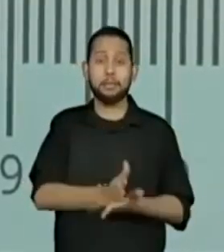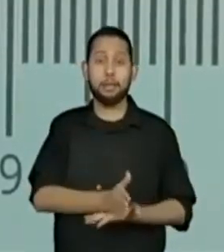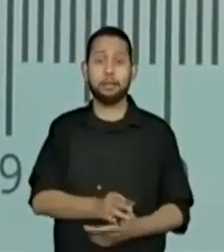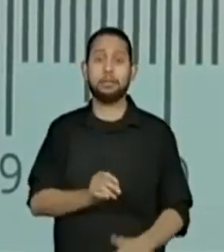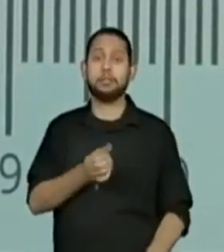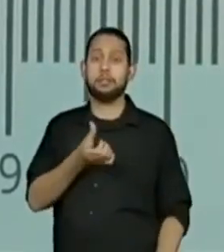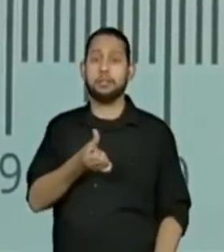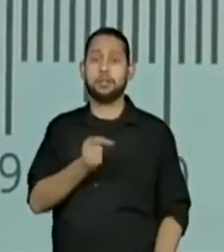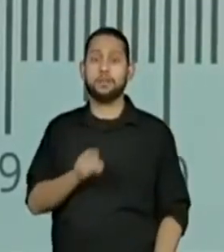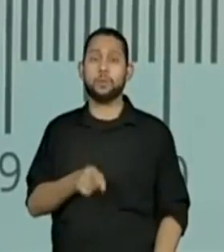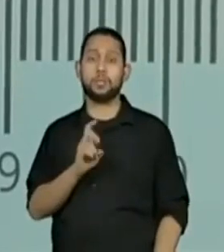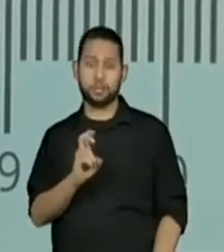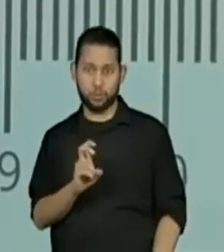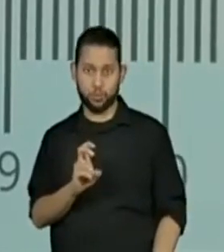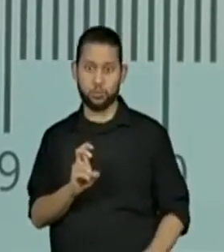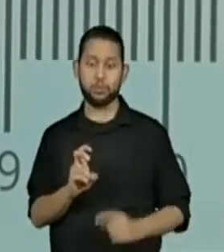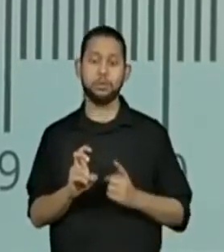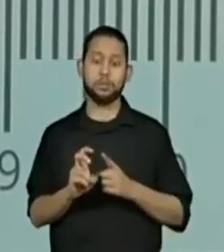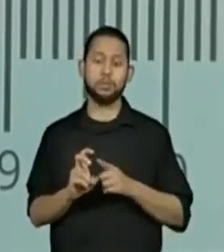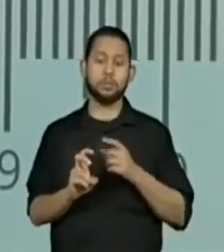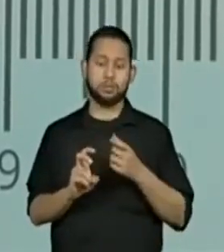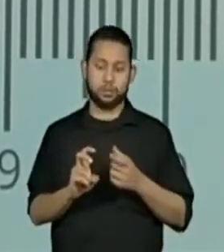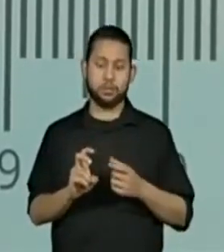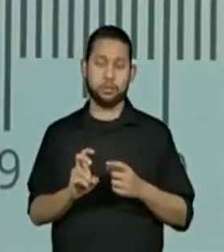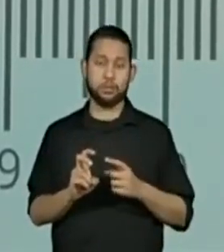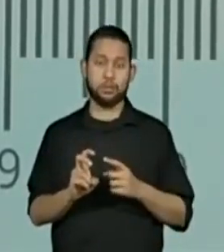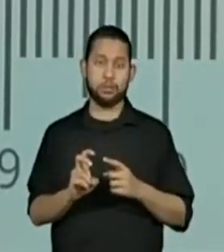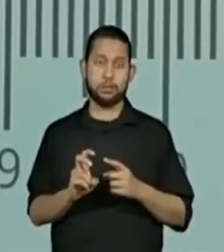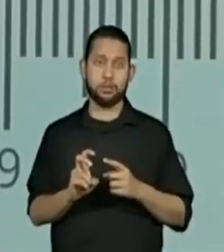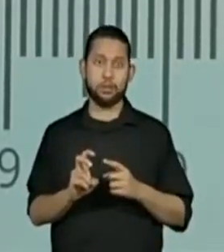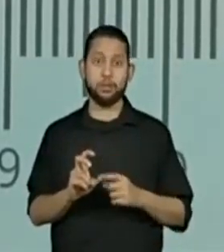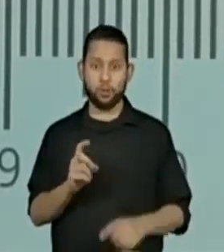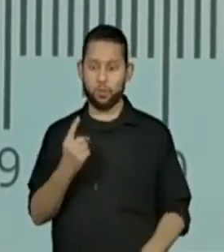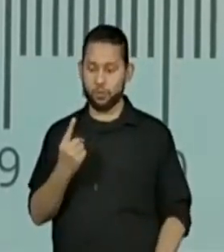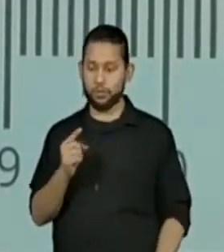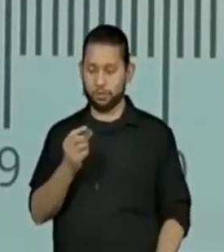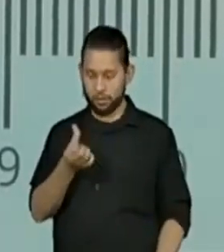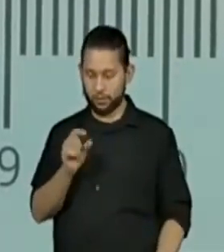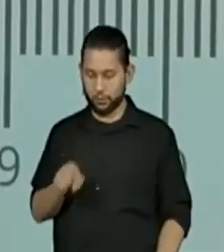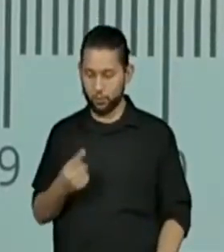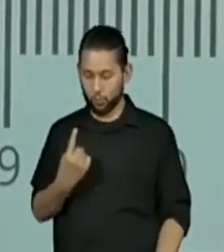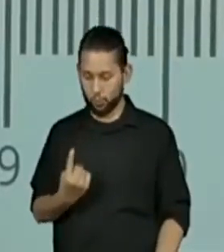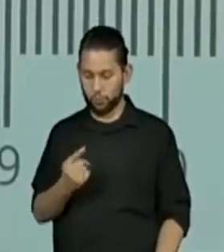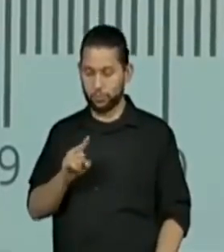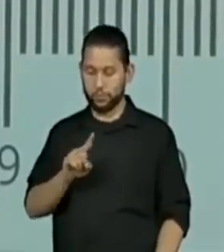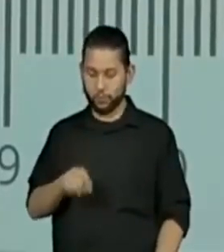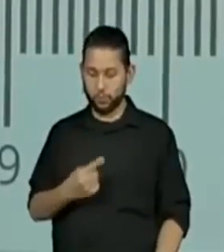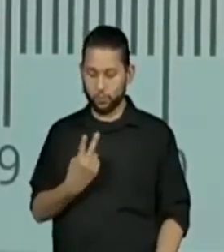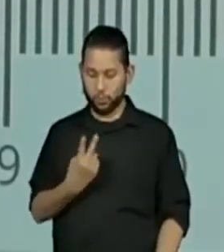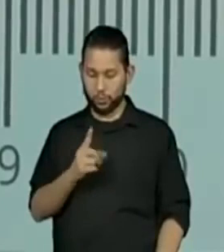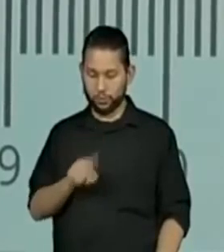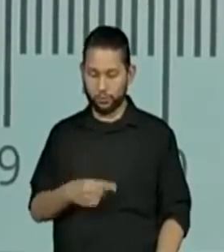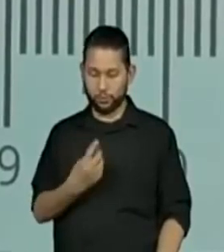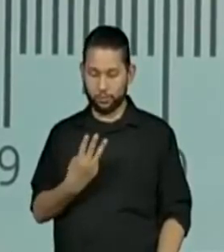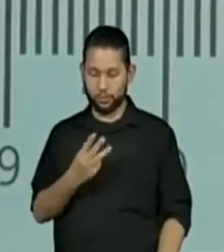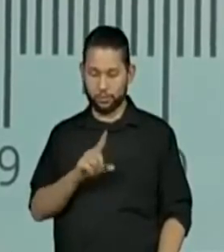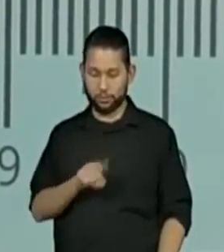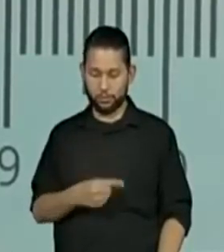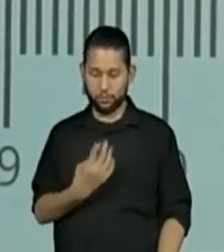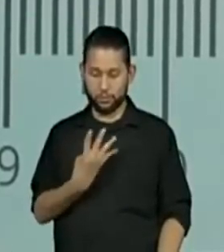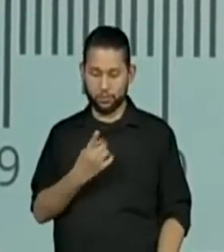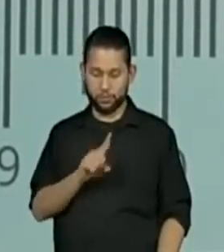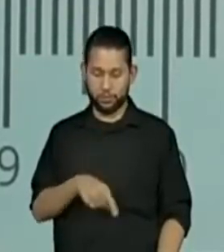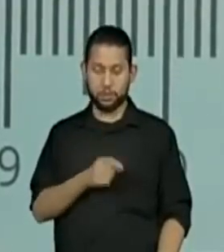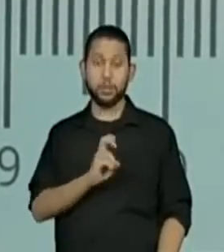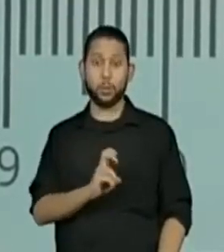6,1, 6,2, 3, 6,4, 6,5. Chegou até a metade. Mas veja o ponto 6.